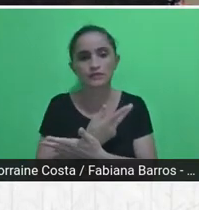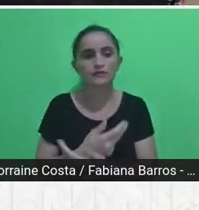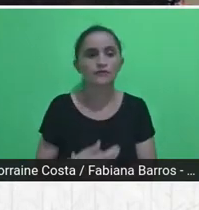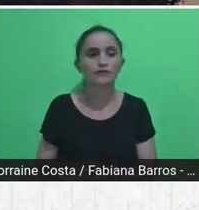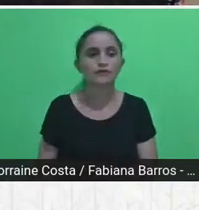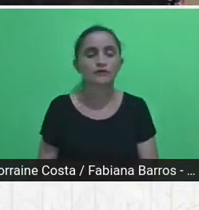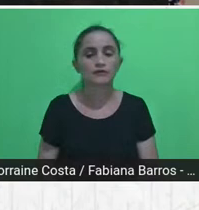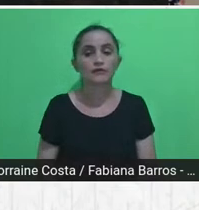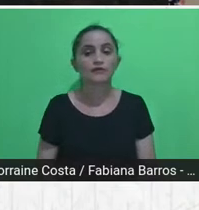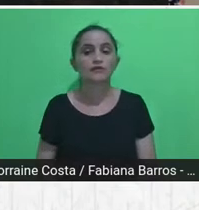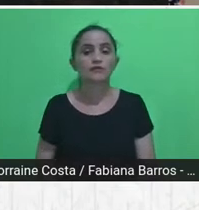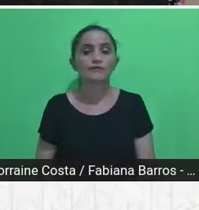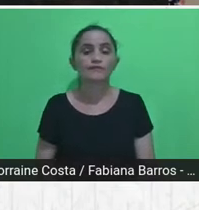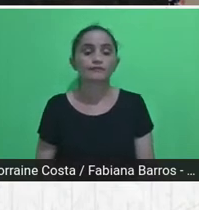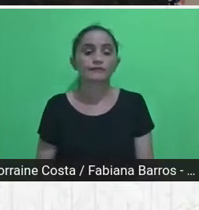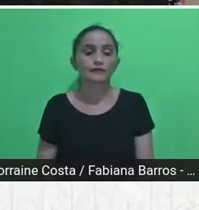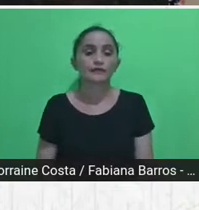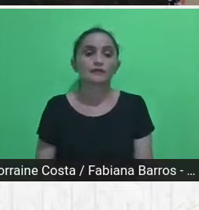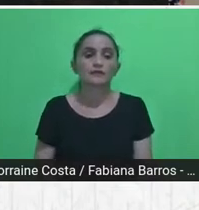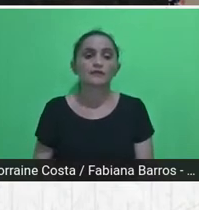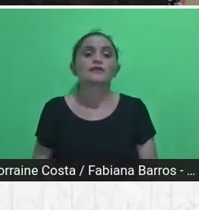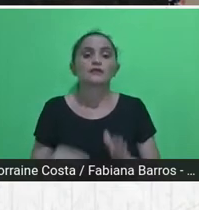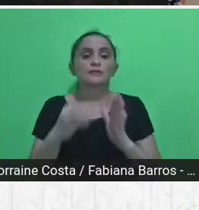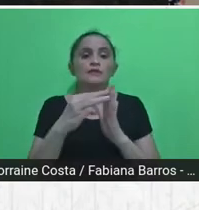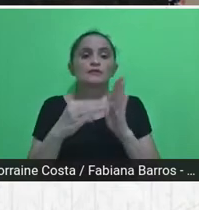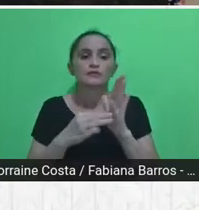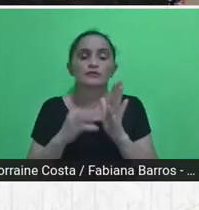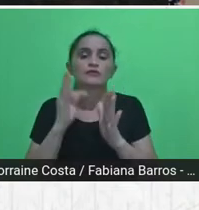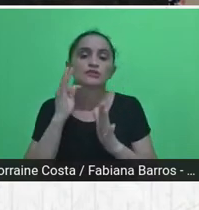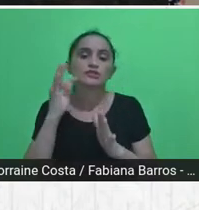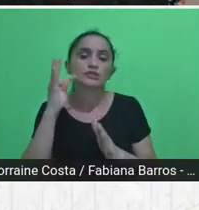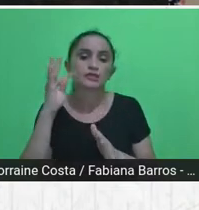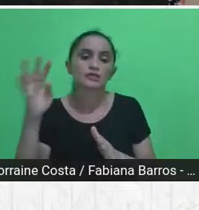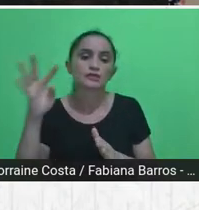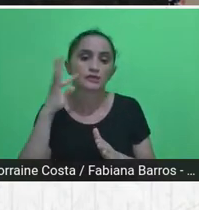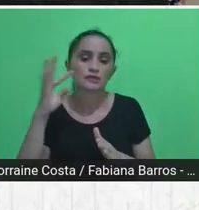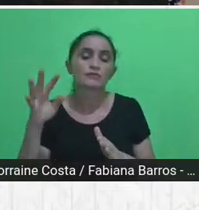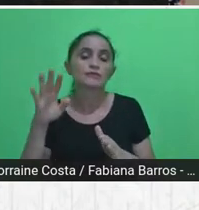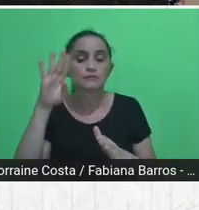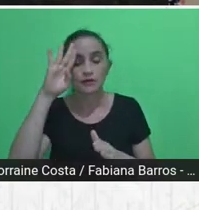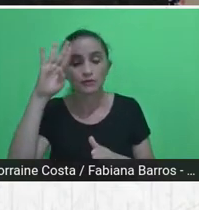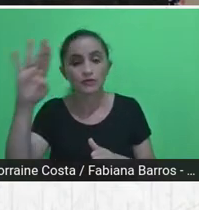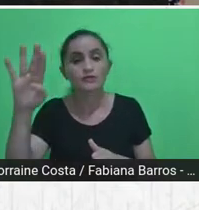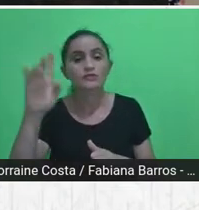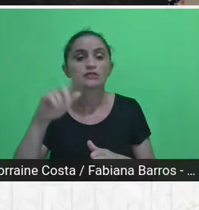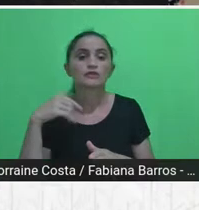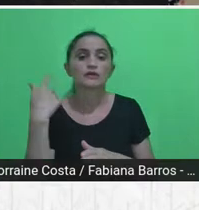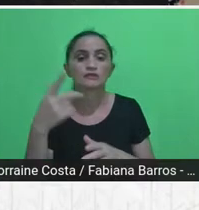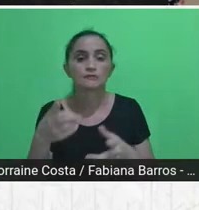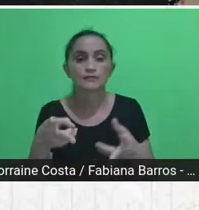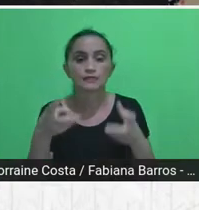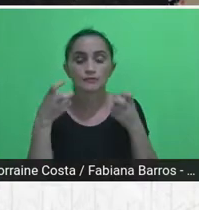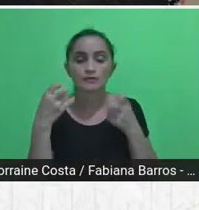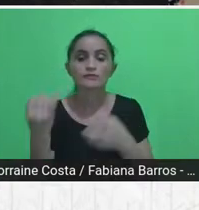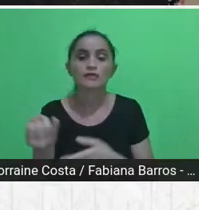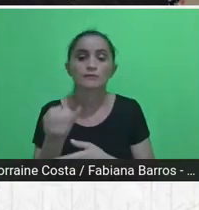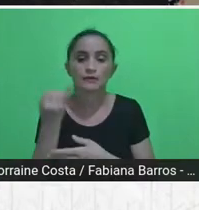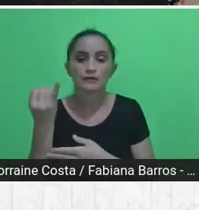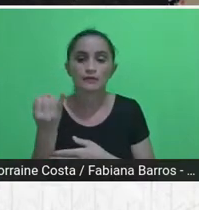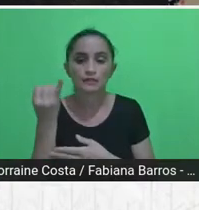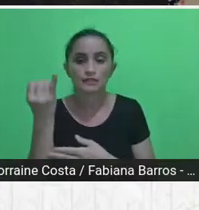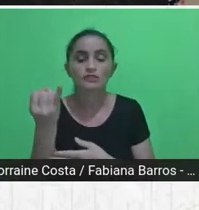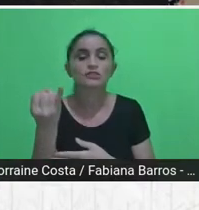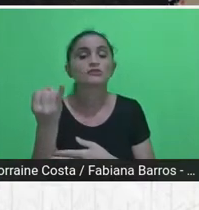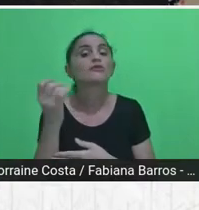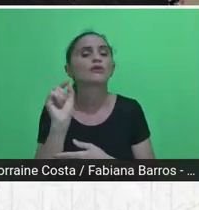construção dessa metodologia, principalmente por percebermos a importância da função da conversação,